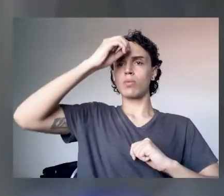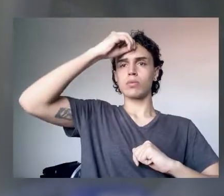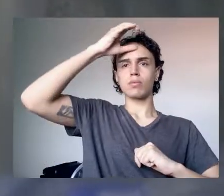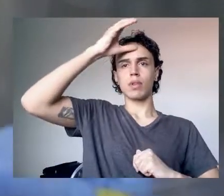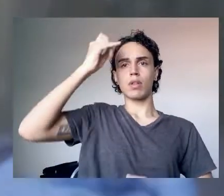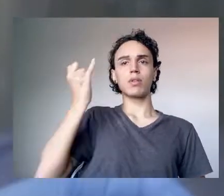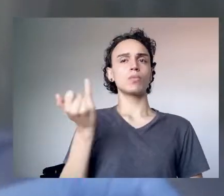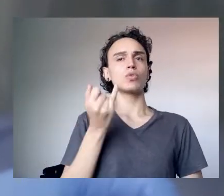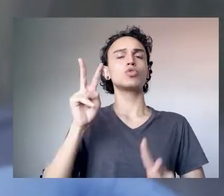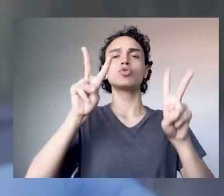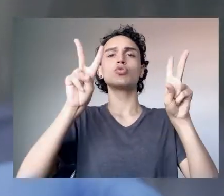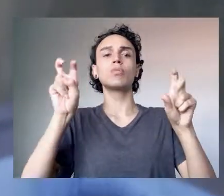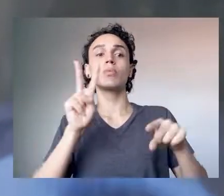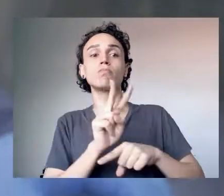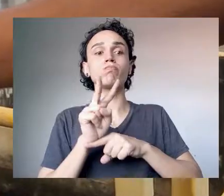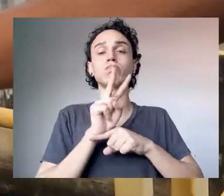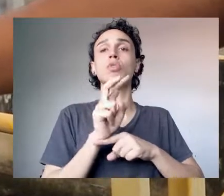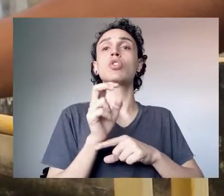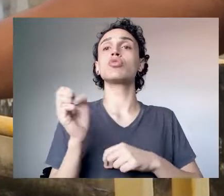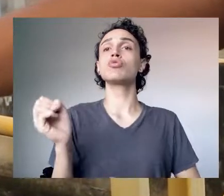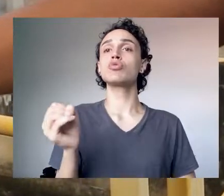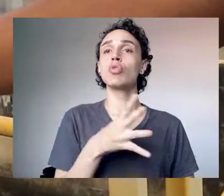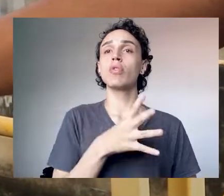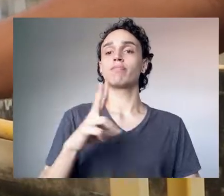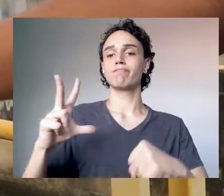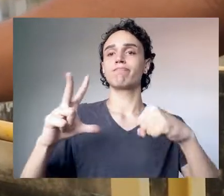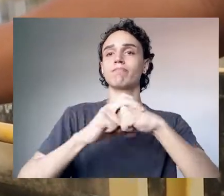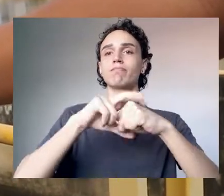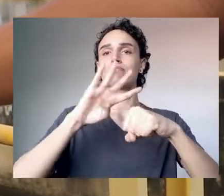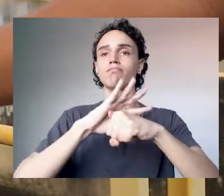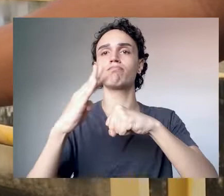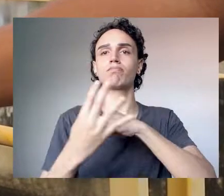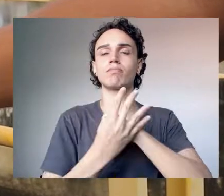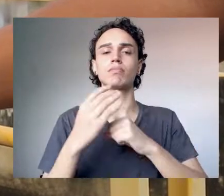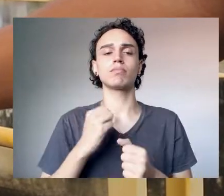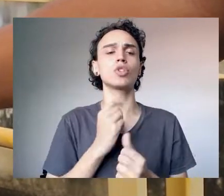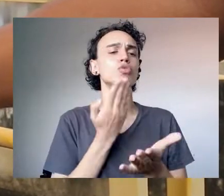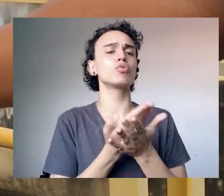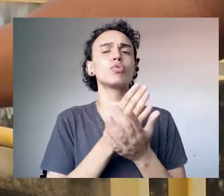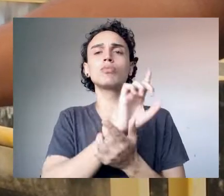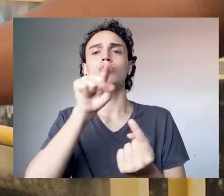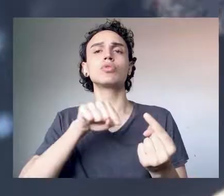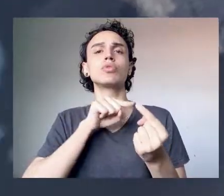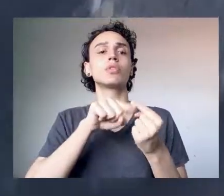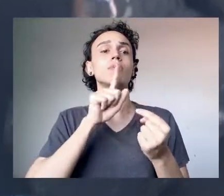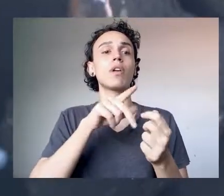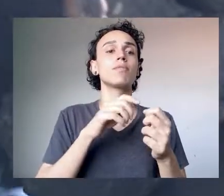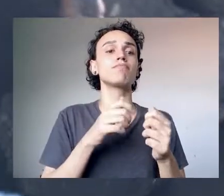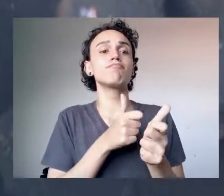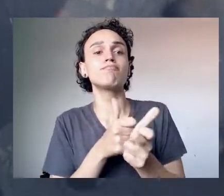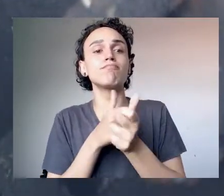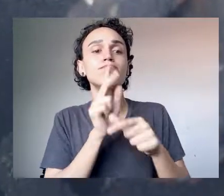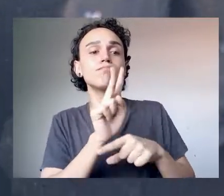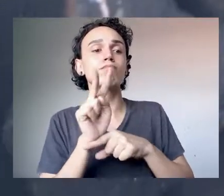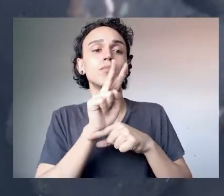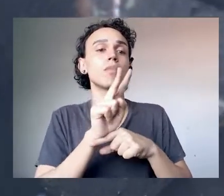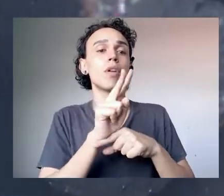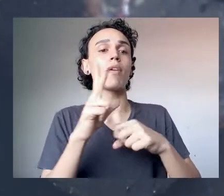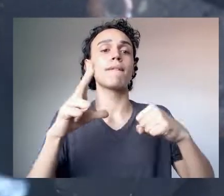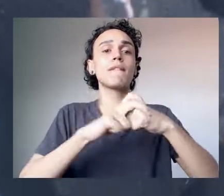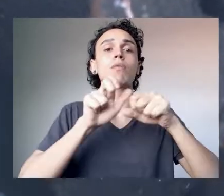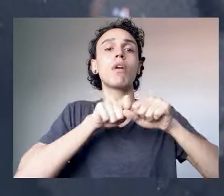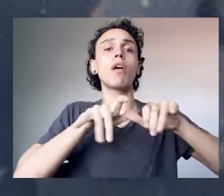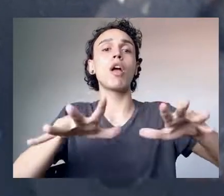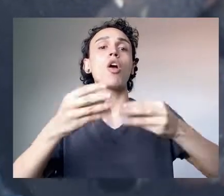vigilância do novo coronavírus. O objetivo é monitorar a disseminação do vírus pela análise de amostras da